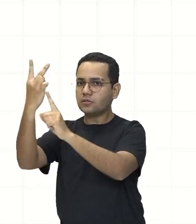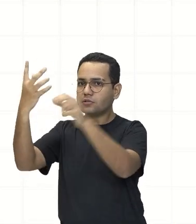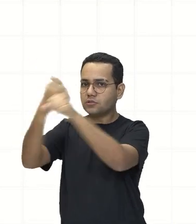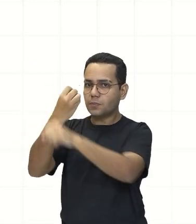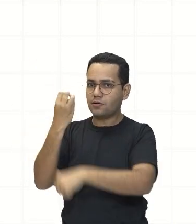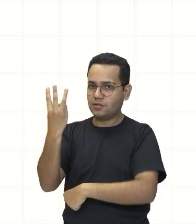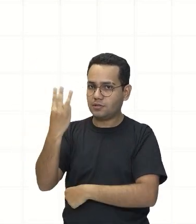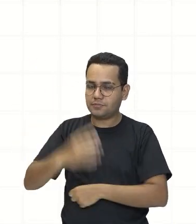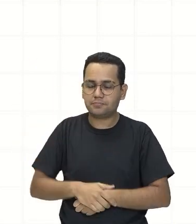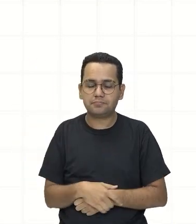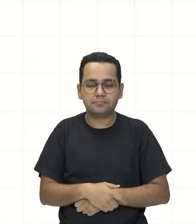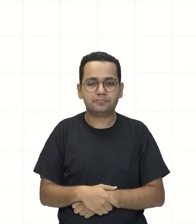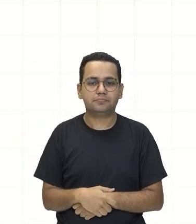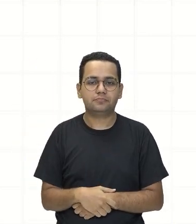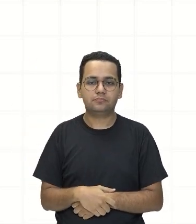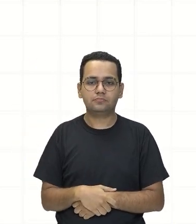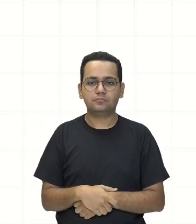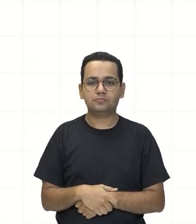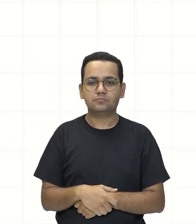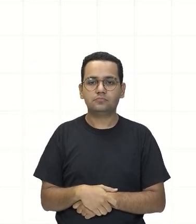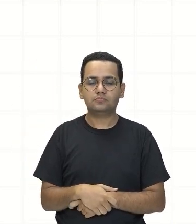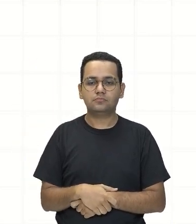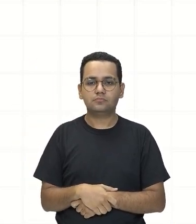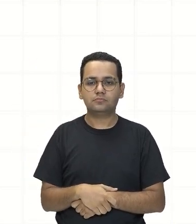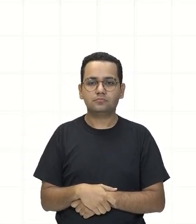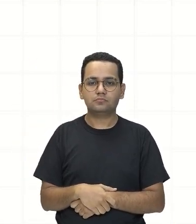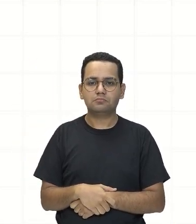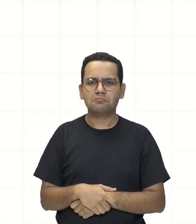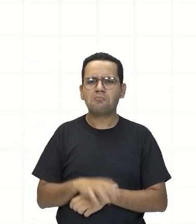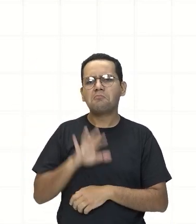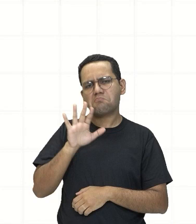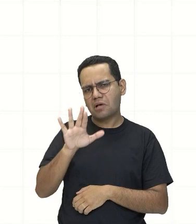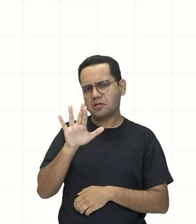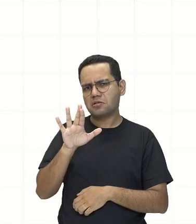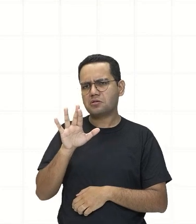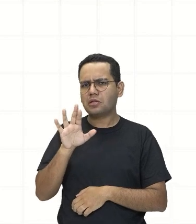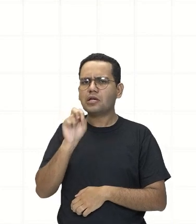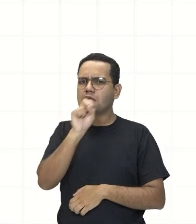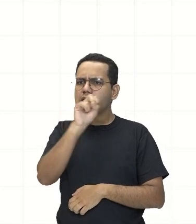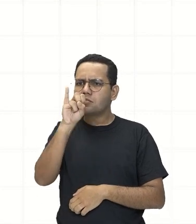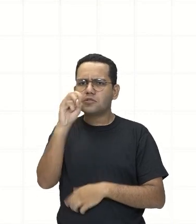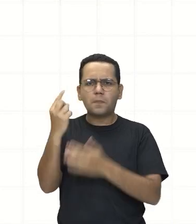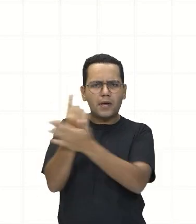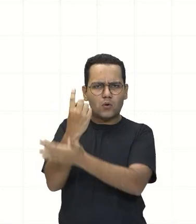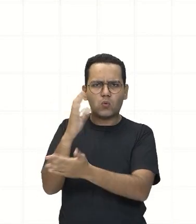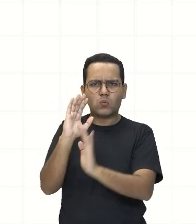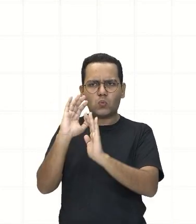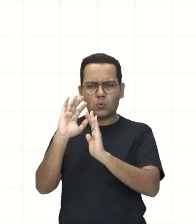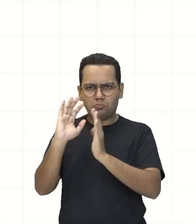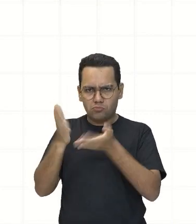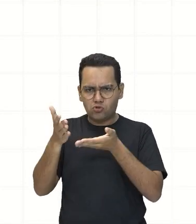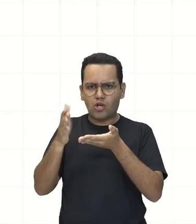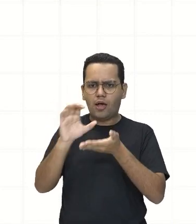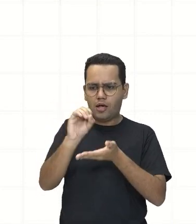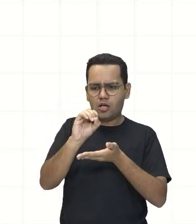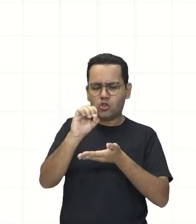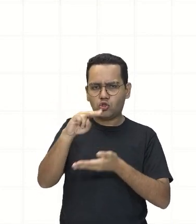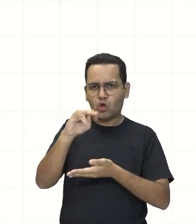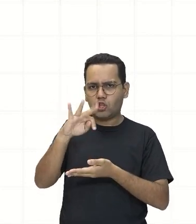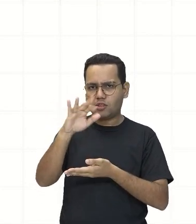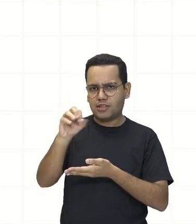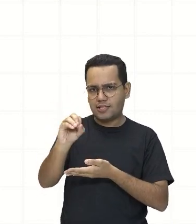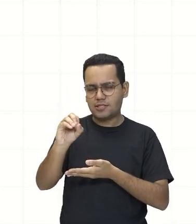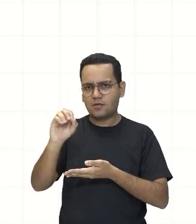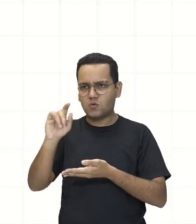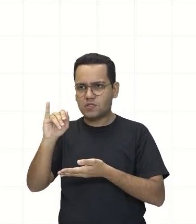perguntado Ah Esse número aqui Ele já está em notação científica Ok Assim Não Ele ainda não está Por que ele